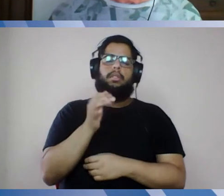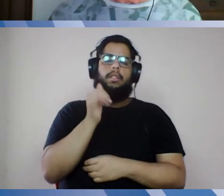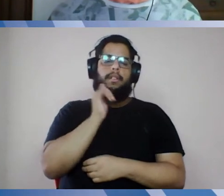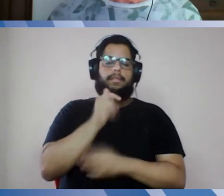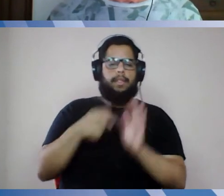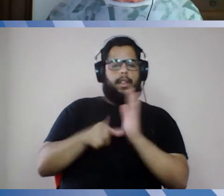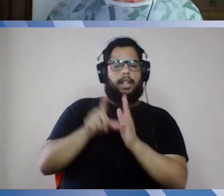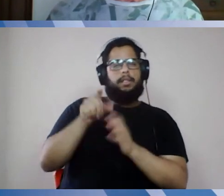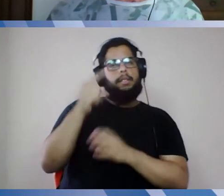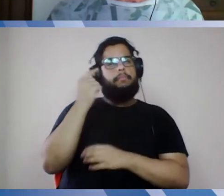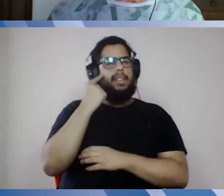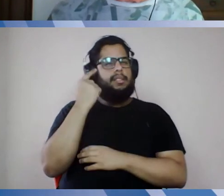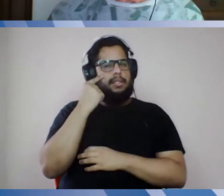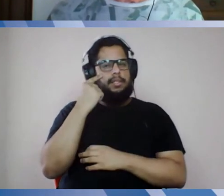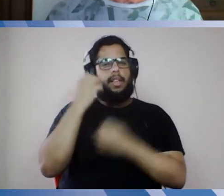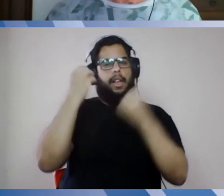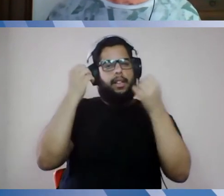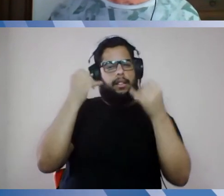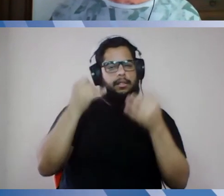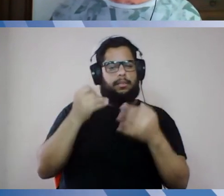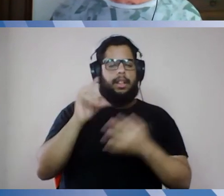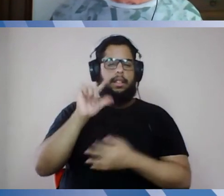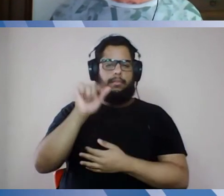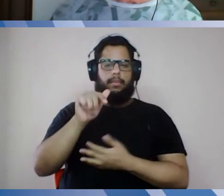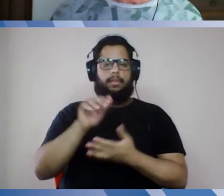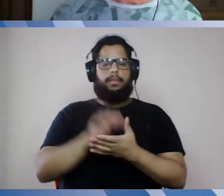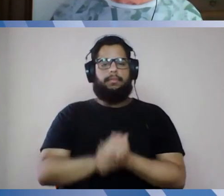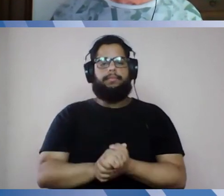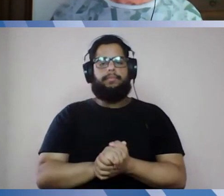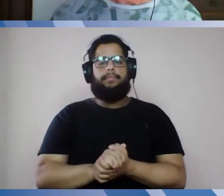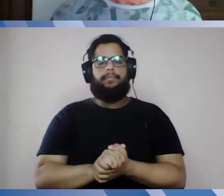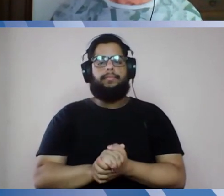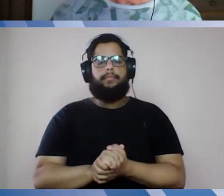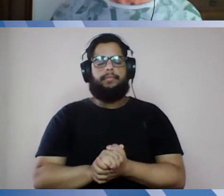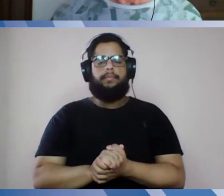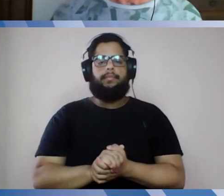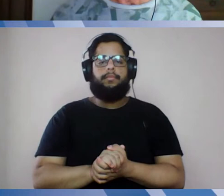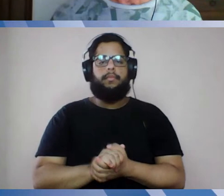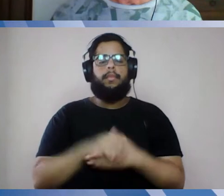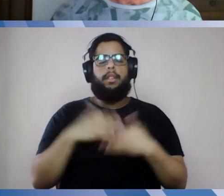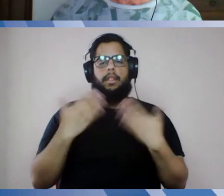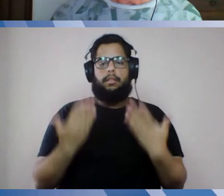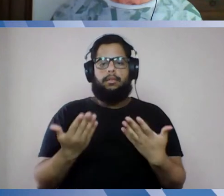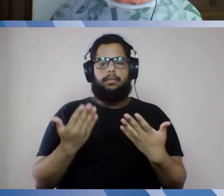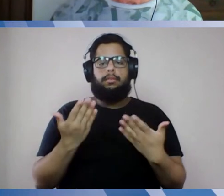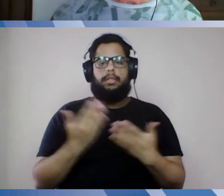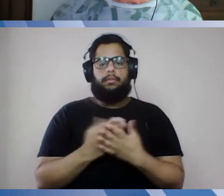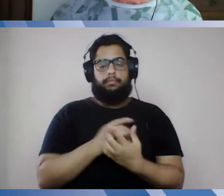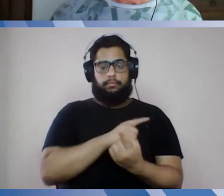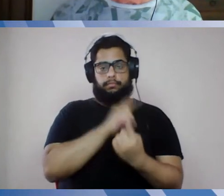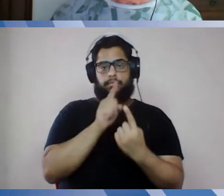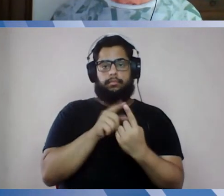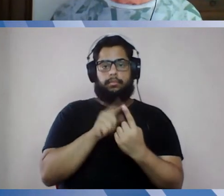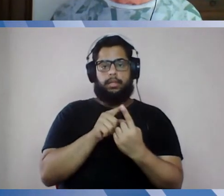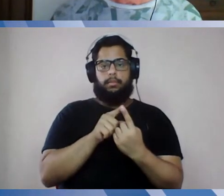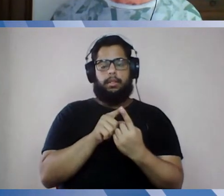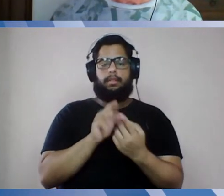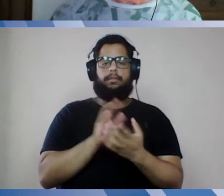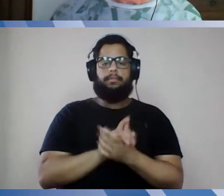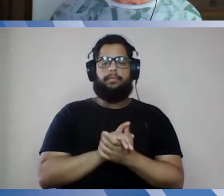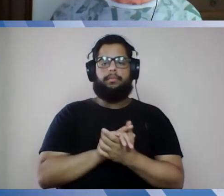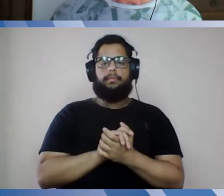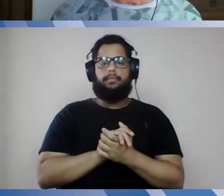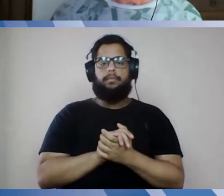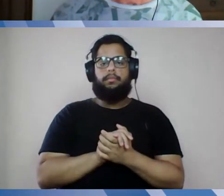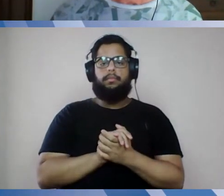cenário, Jesus e Bernardino, para a gente se organizar um pouco para conseguir abordar esses dois tópicos e aí então a primeira questão que vem com muita força é